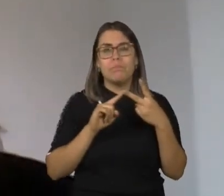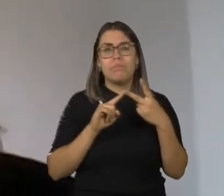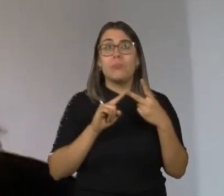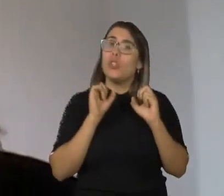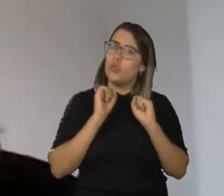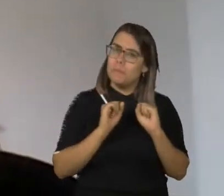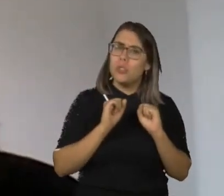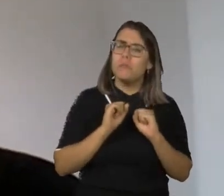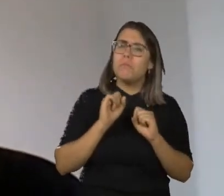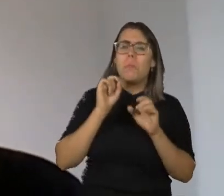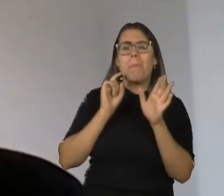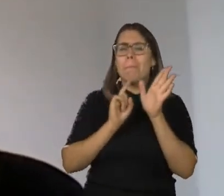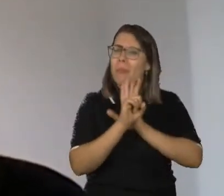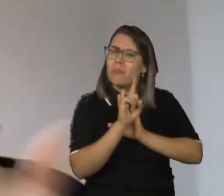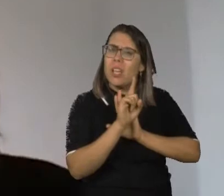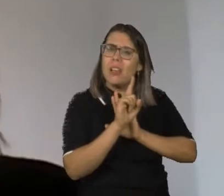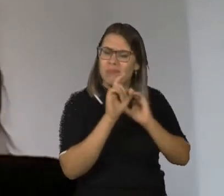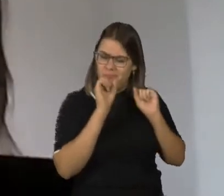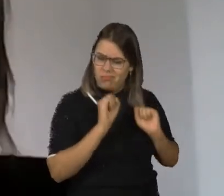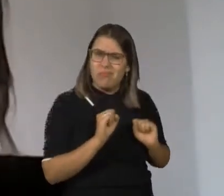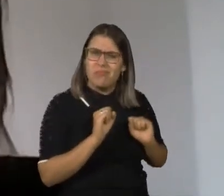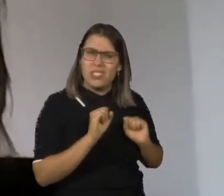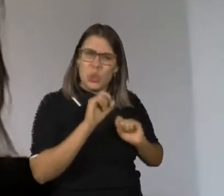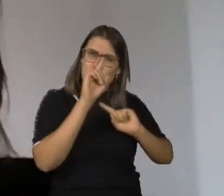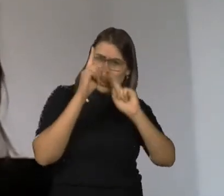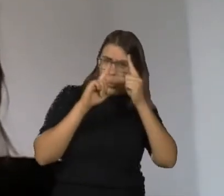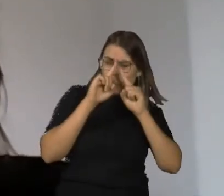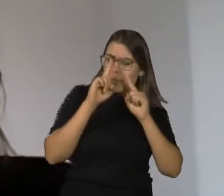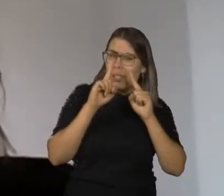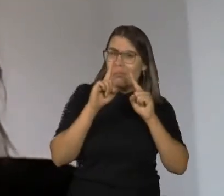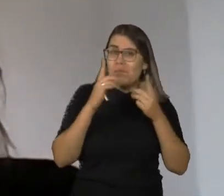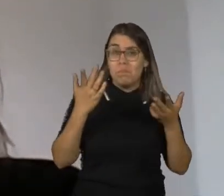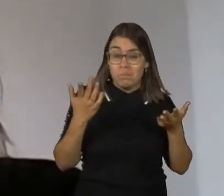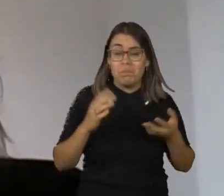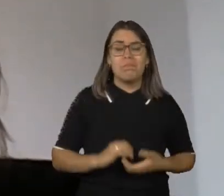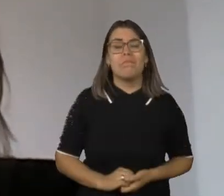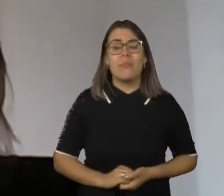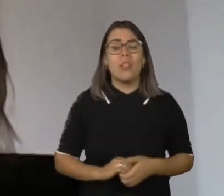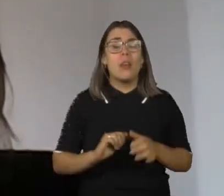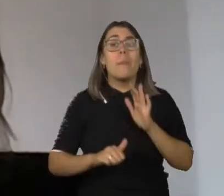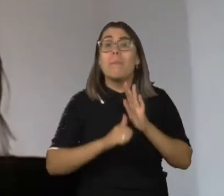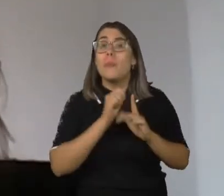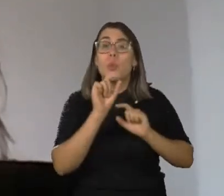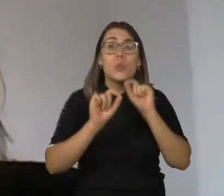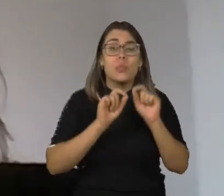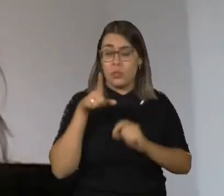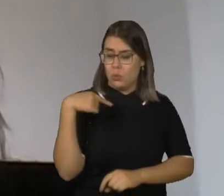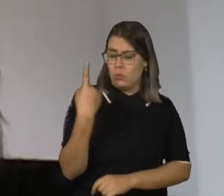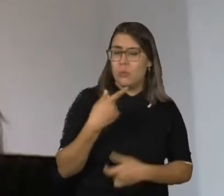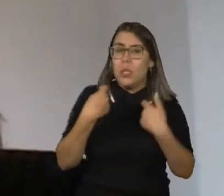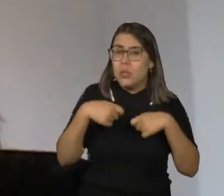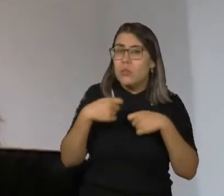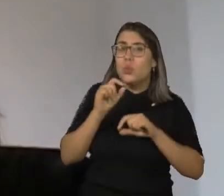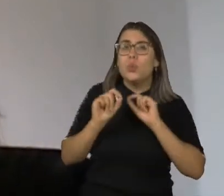podermos nos questionar, duvidar, e aí várias perguntas vão ser possíveis. A primeira coisa que nós poderíamos nos perguntar